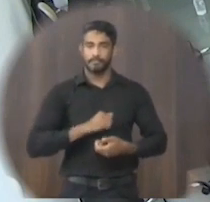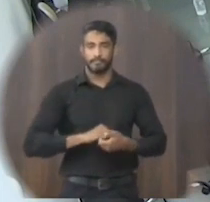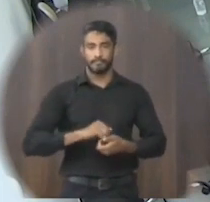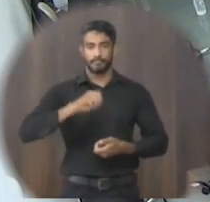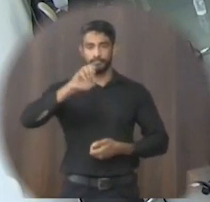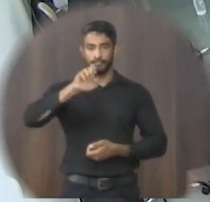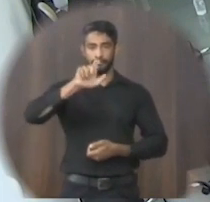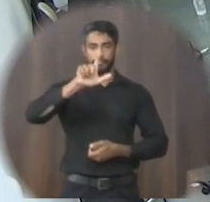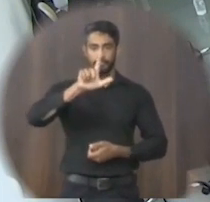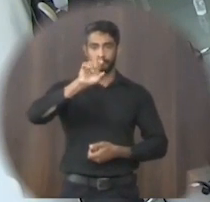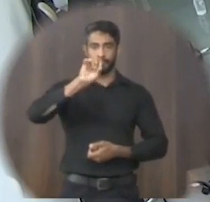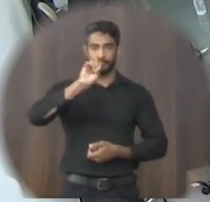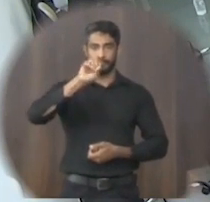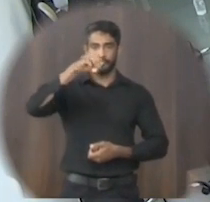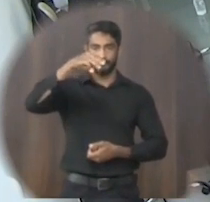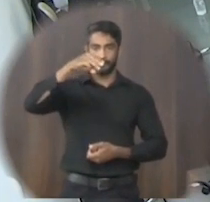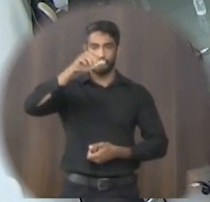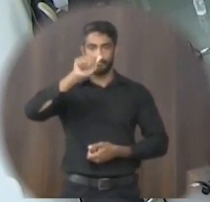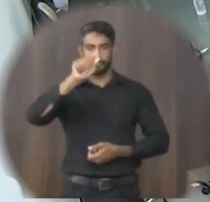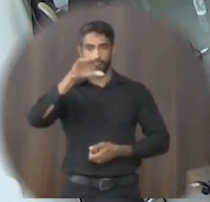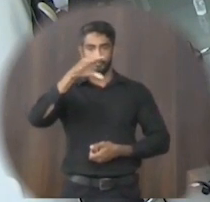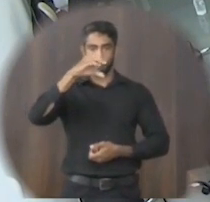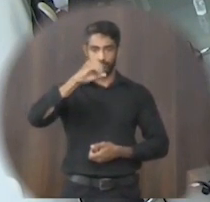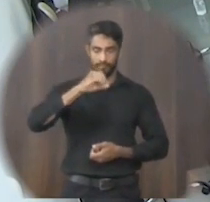Elismarcio Borges Ferreira